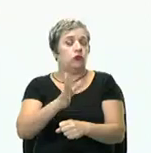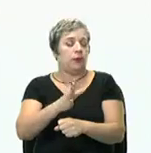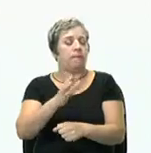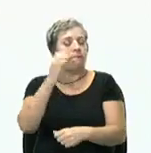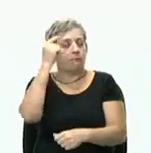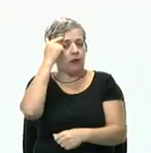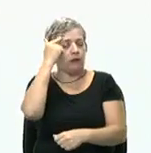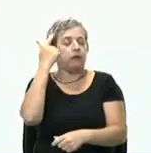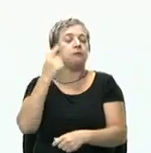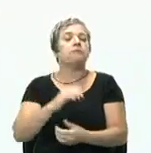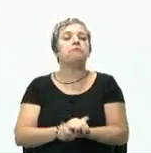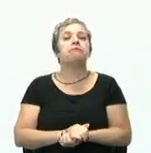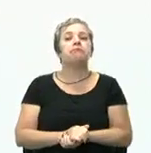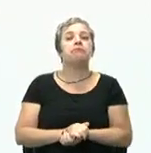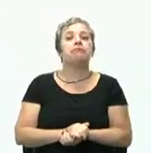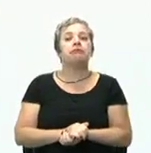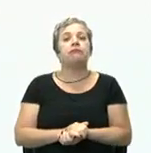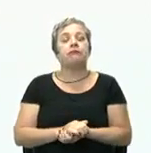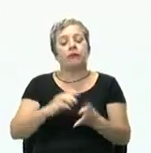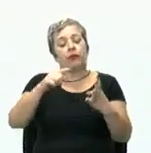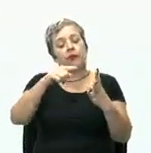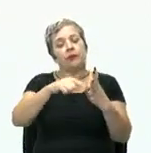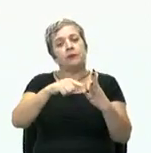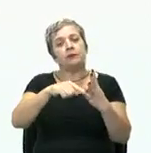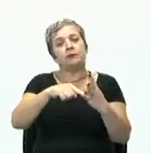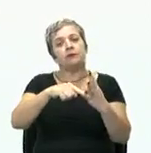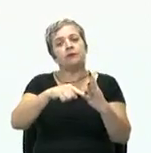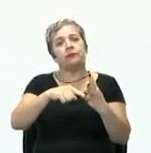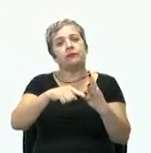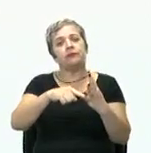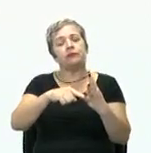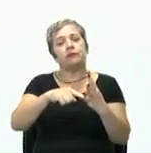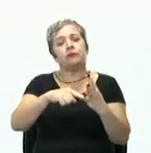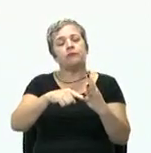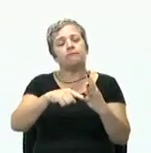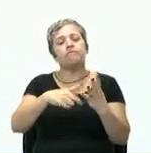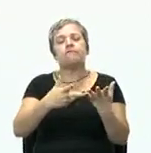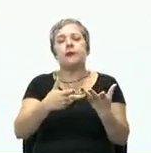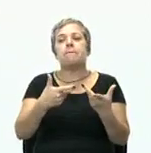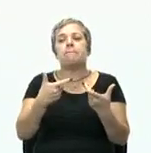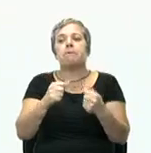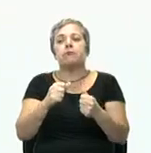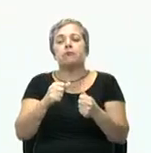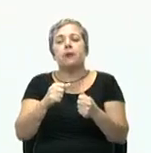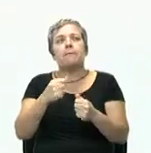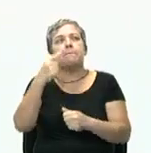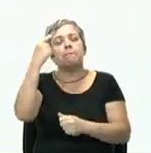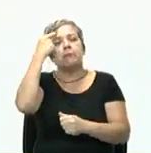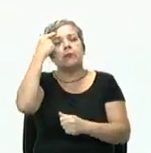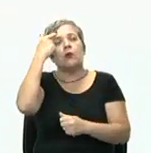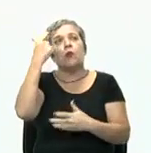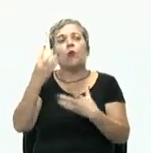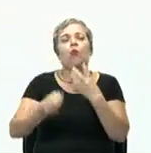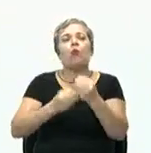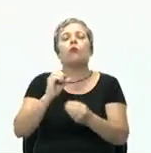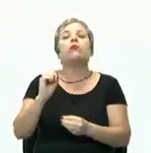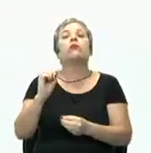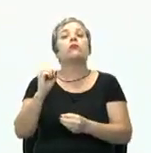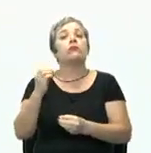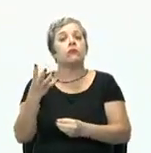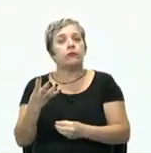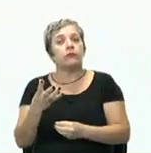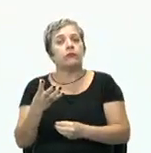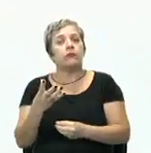planejamento estratégico, lembra? E a retroação do desempenho. Eu preciso sempre estar pensando como foi feito.